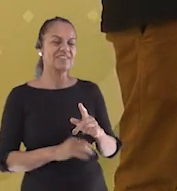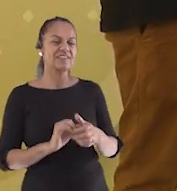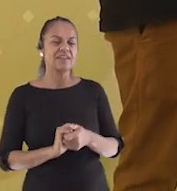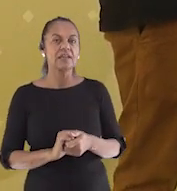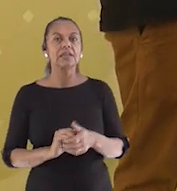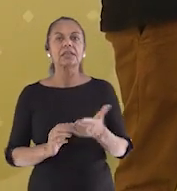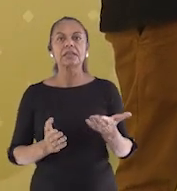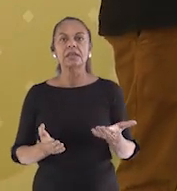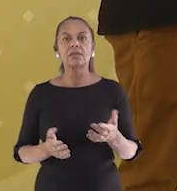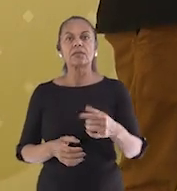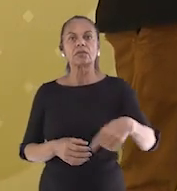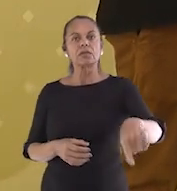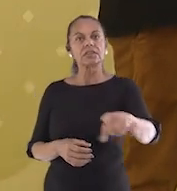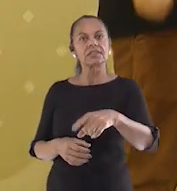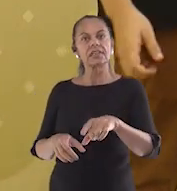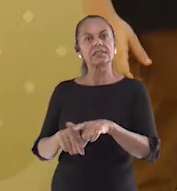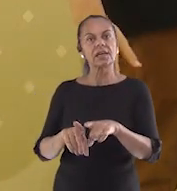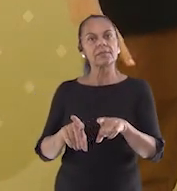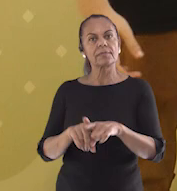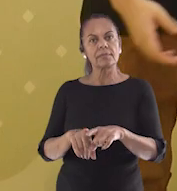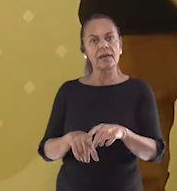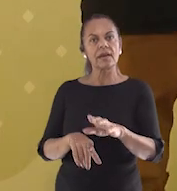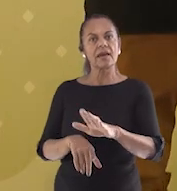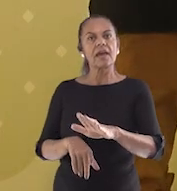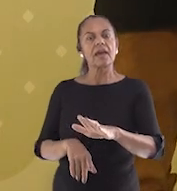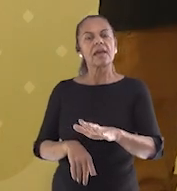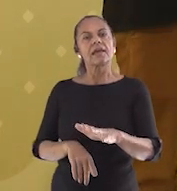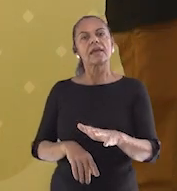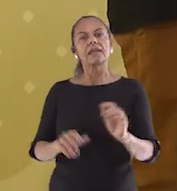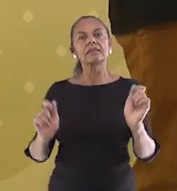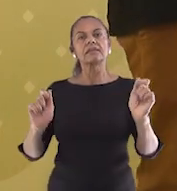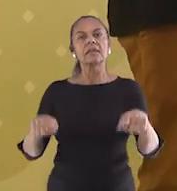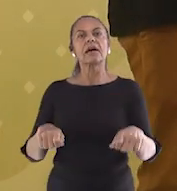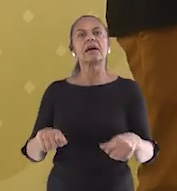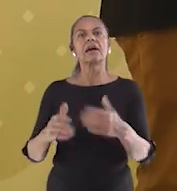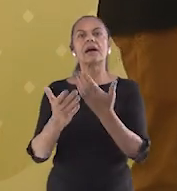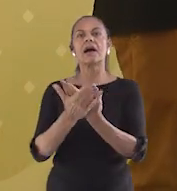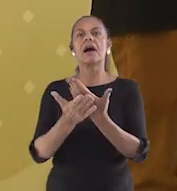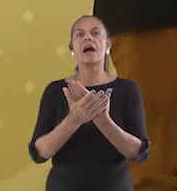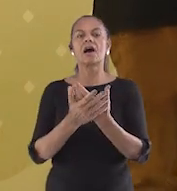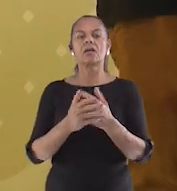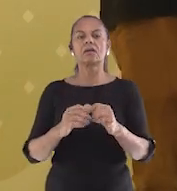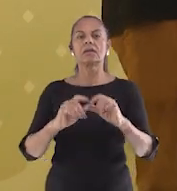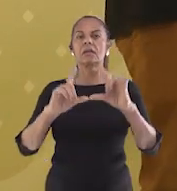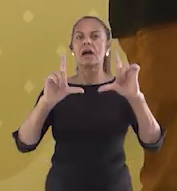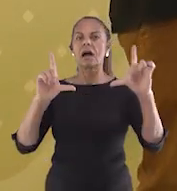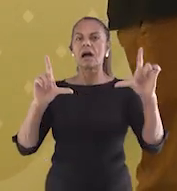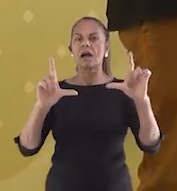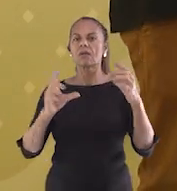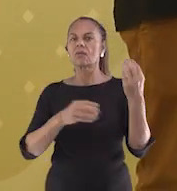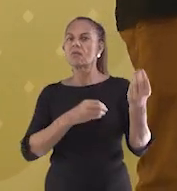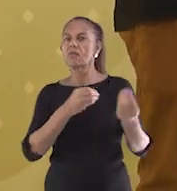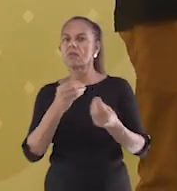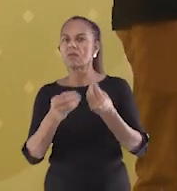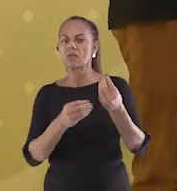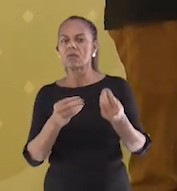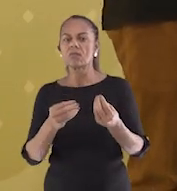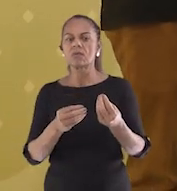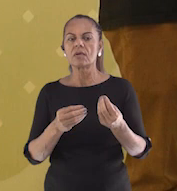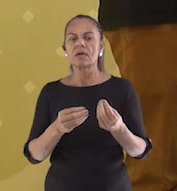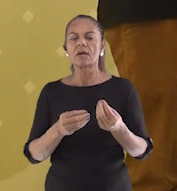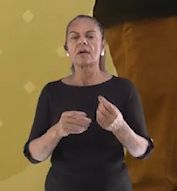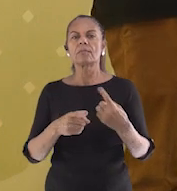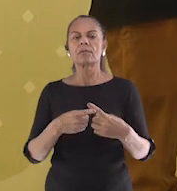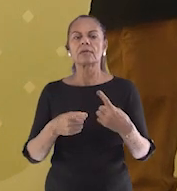no intervalo das aulas. Exatamente. Eu esqueci de falar, né, professora? Mas o TVDB em Casa Games, ele passa durante os intervalos da nossa